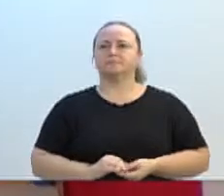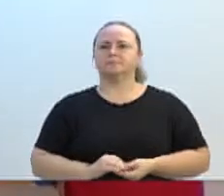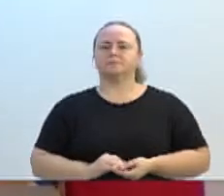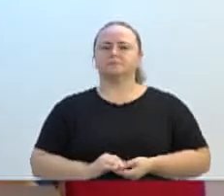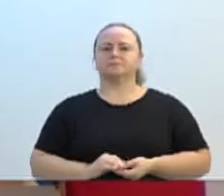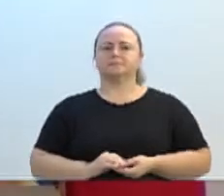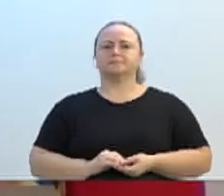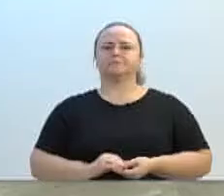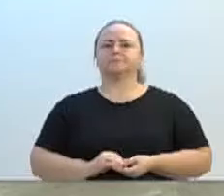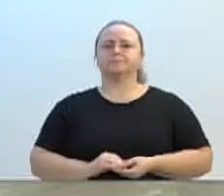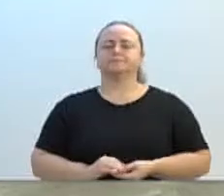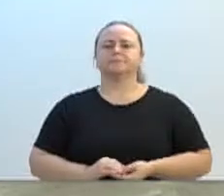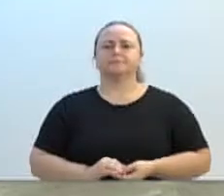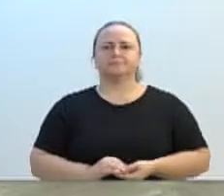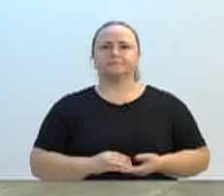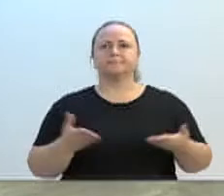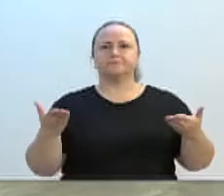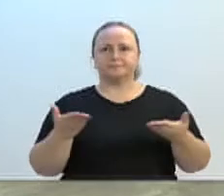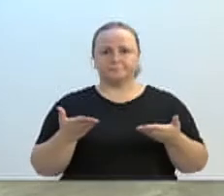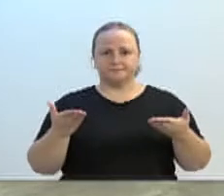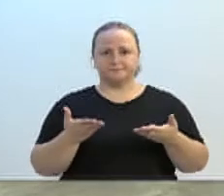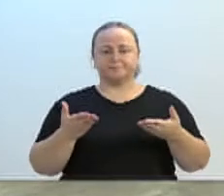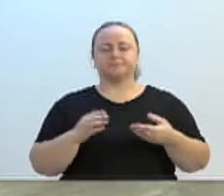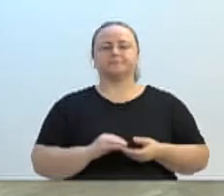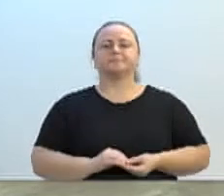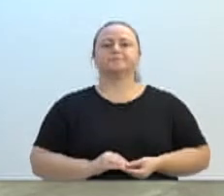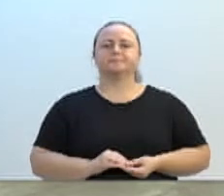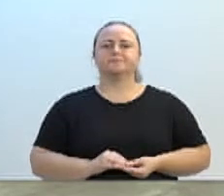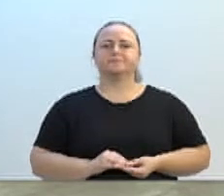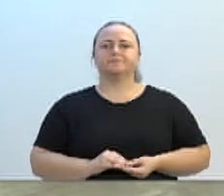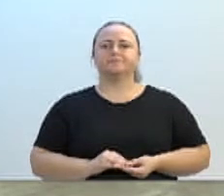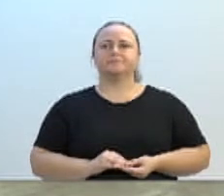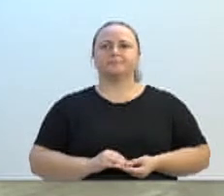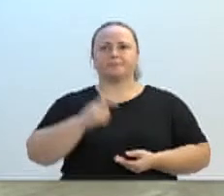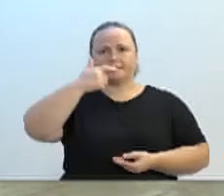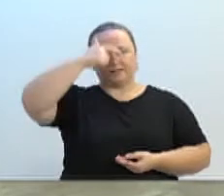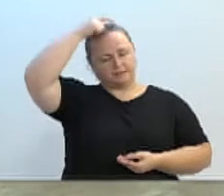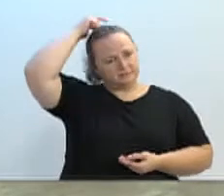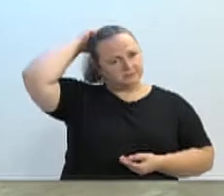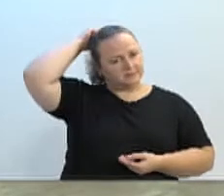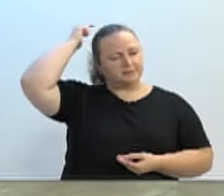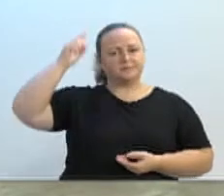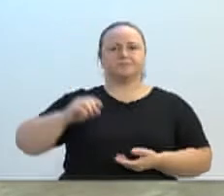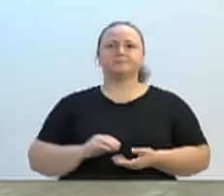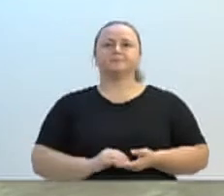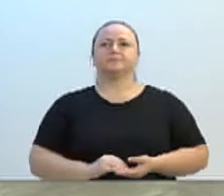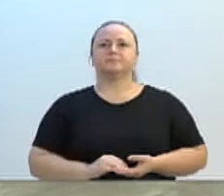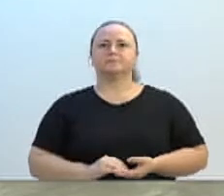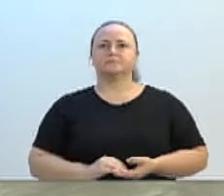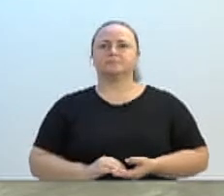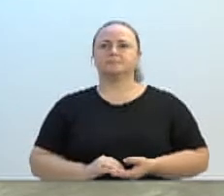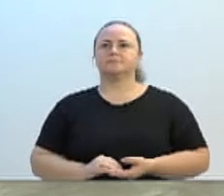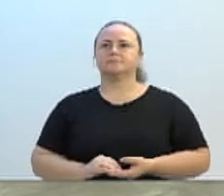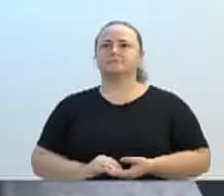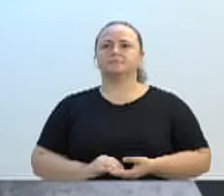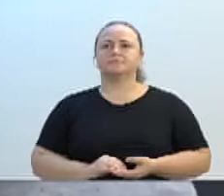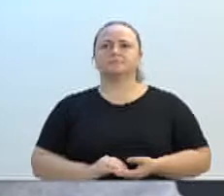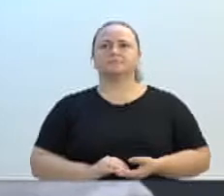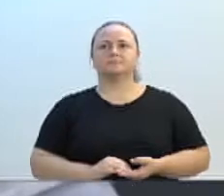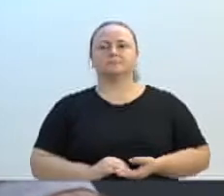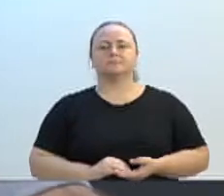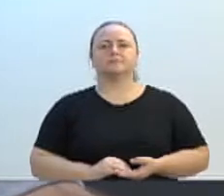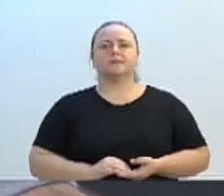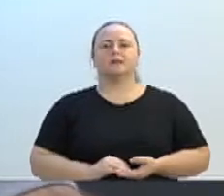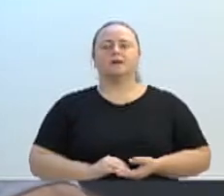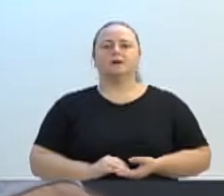parte, vereador. Vamos ouvir também com autorização do orador em a parte, então, o vereador Adriano Pereira. Obrigado pela compreensão.